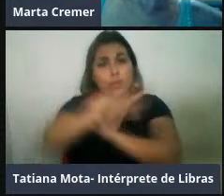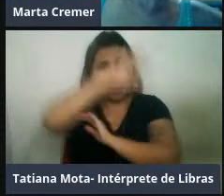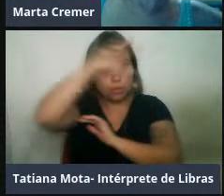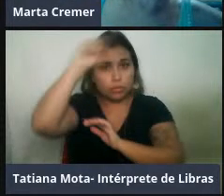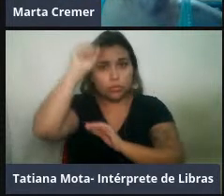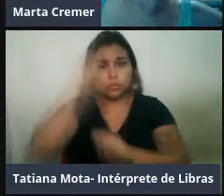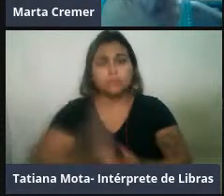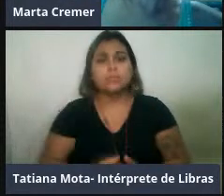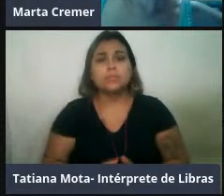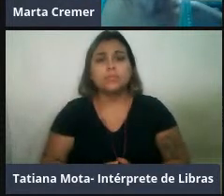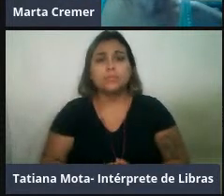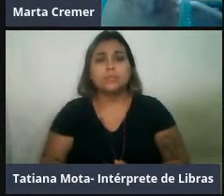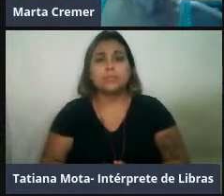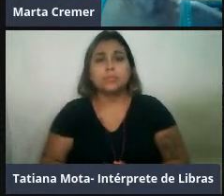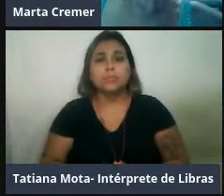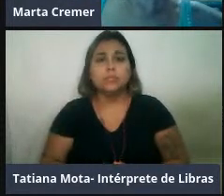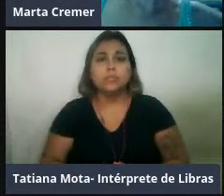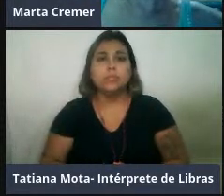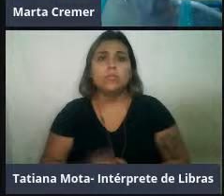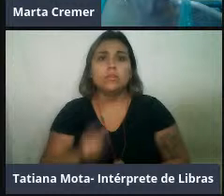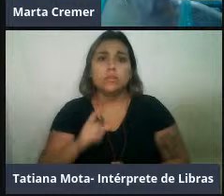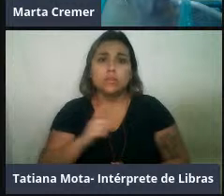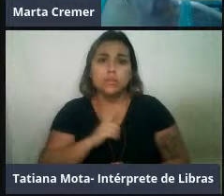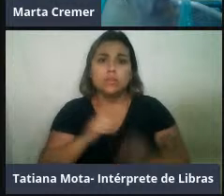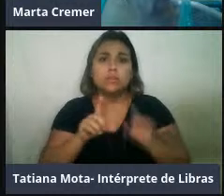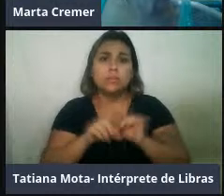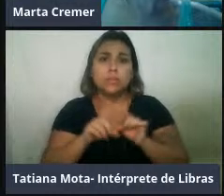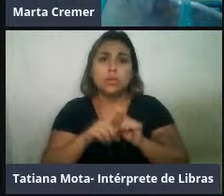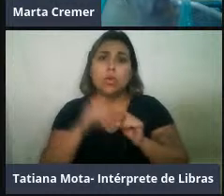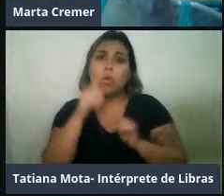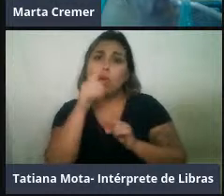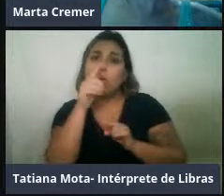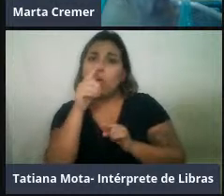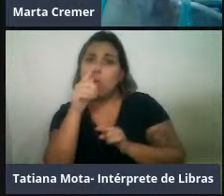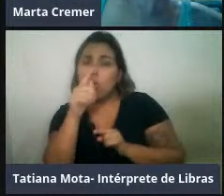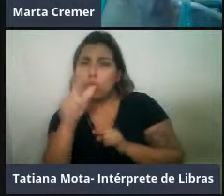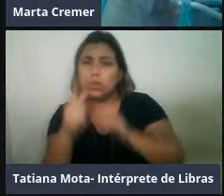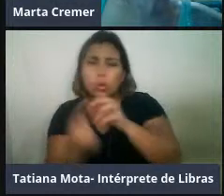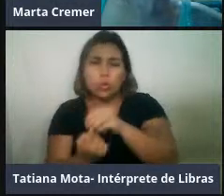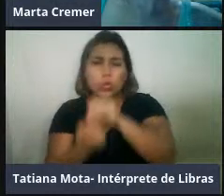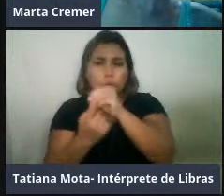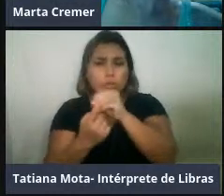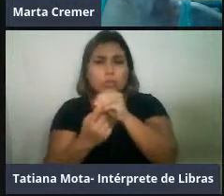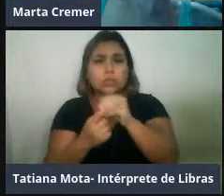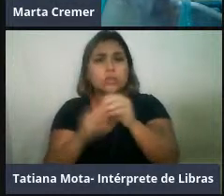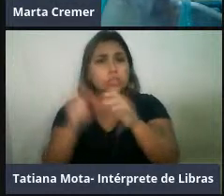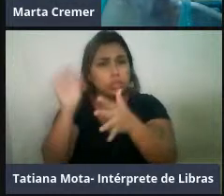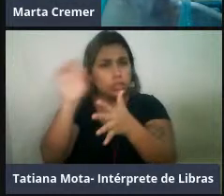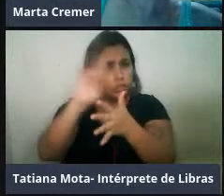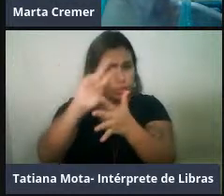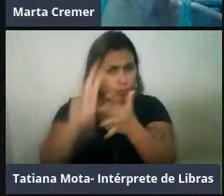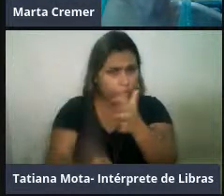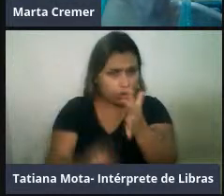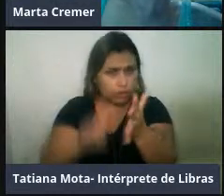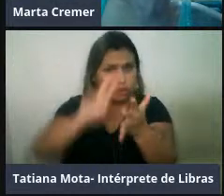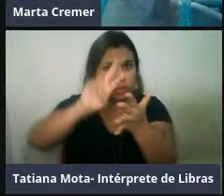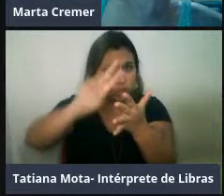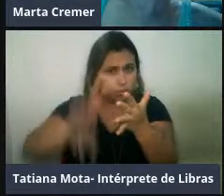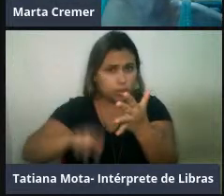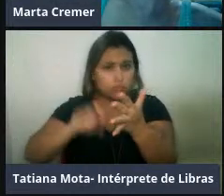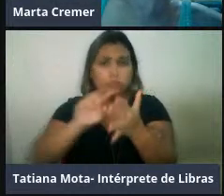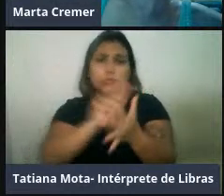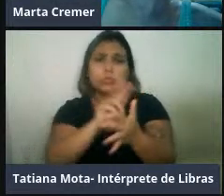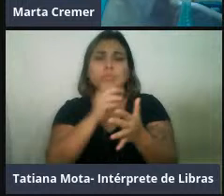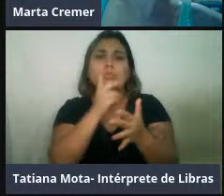E a Toninha, então, que é a única espécie marinha desse grupo, uma espécie de hábitos costeiros, né, então, aqui a gente tem um zoom dessa